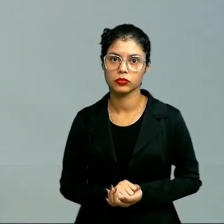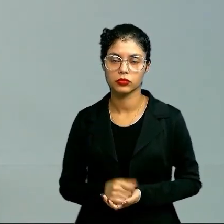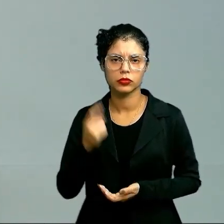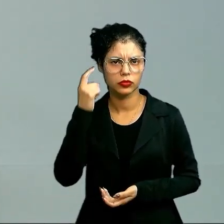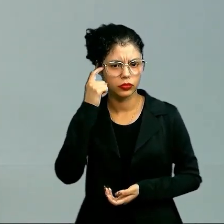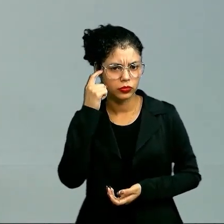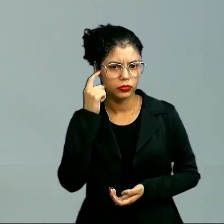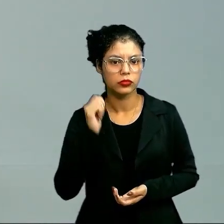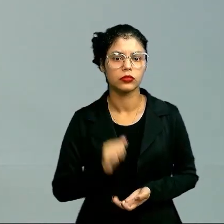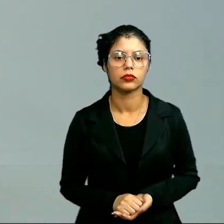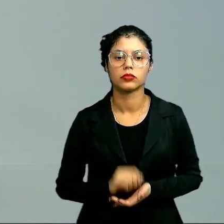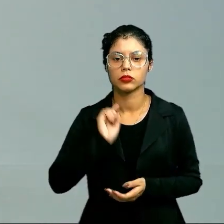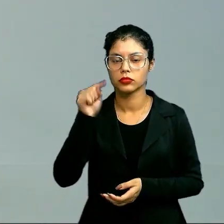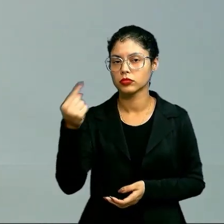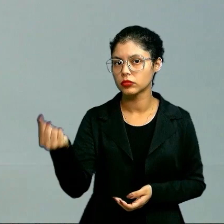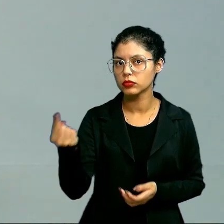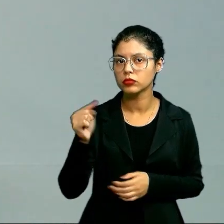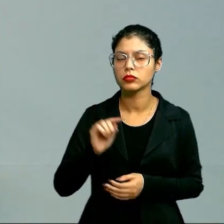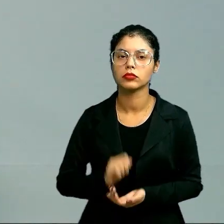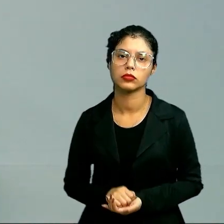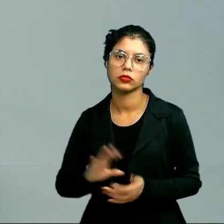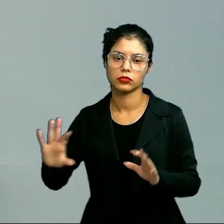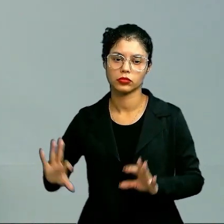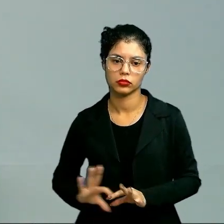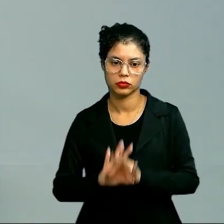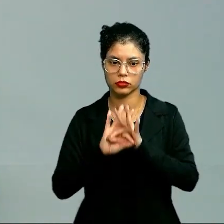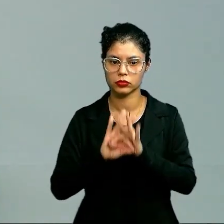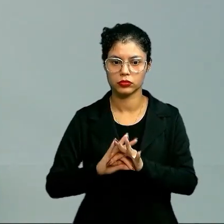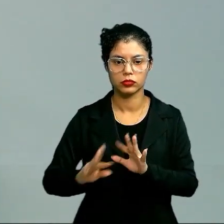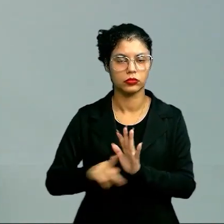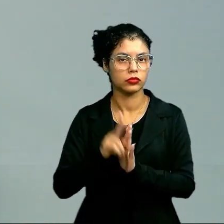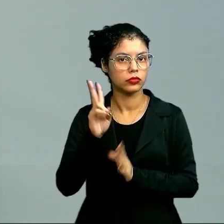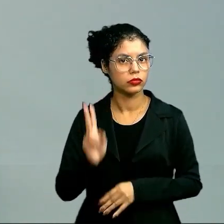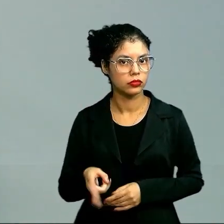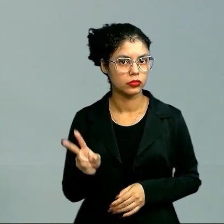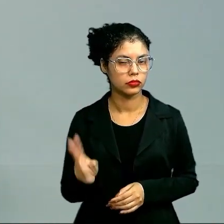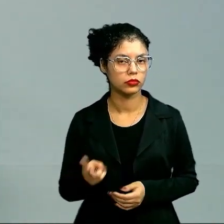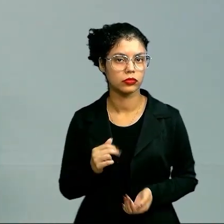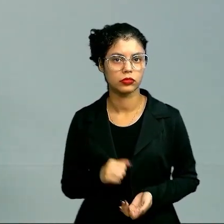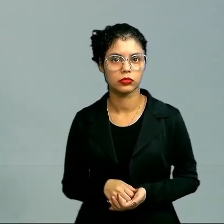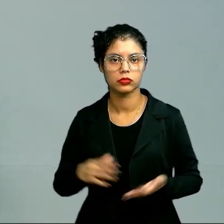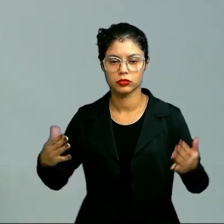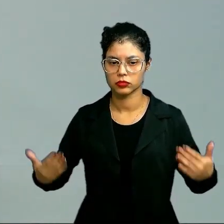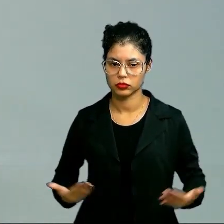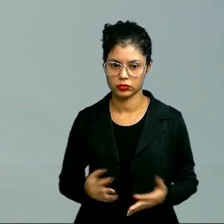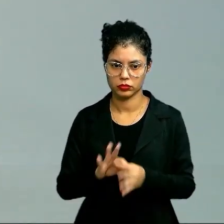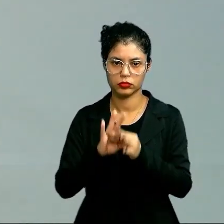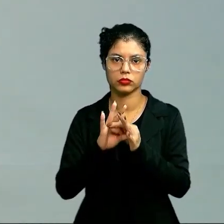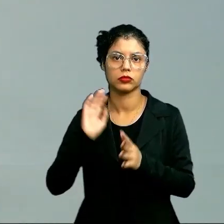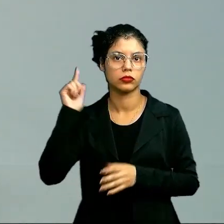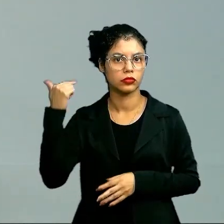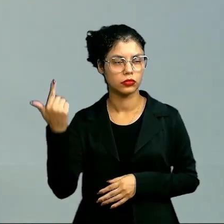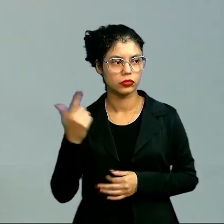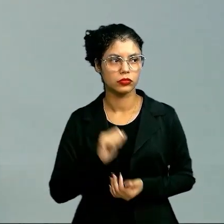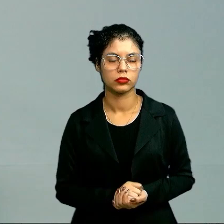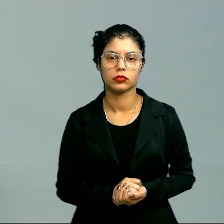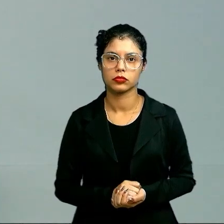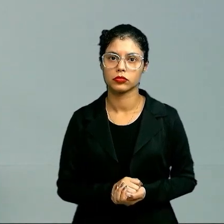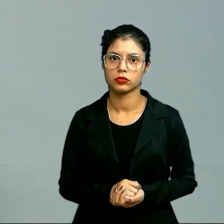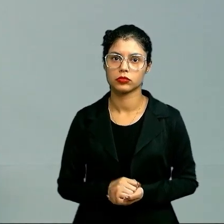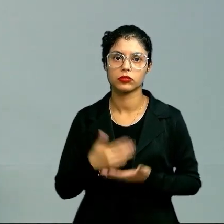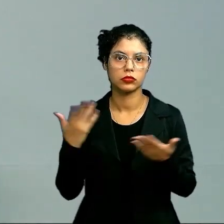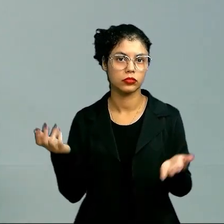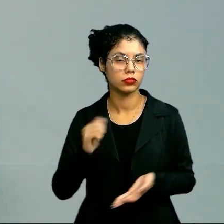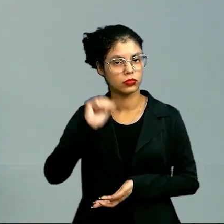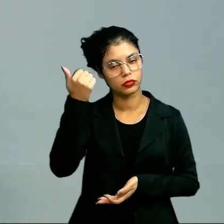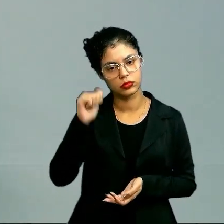pensa, em tudo aquilo que está relacionado a si mesmo e na relação também com os outros. Então, ele não